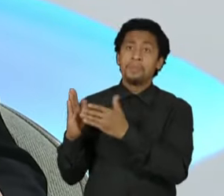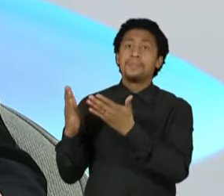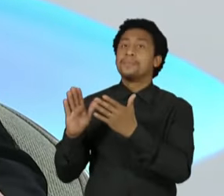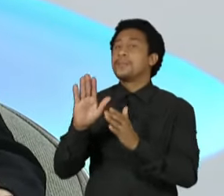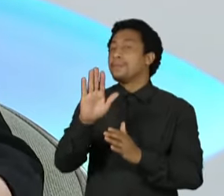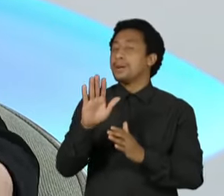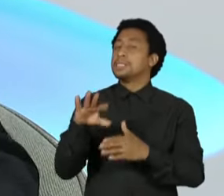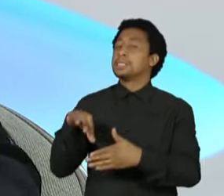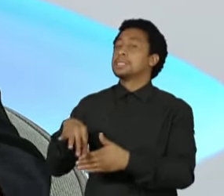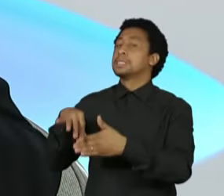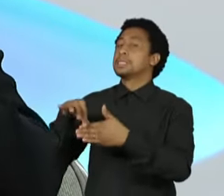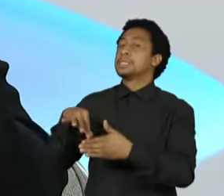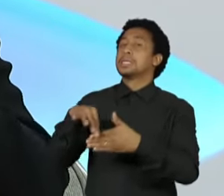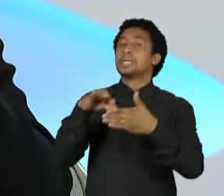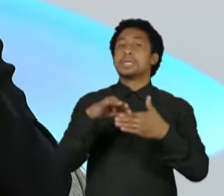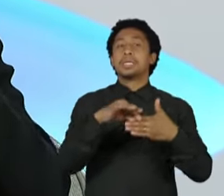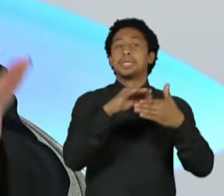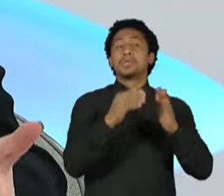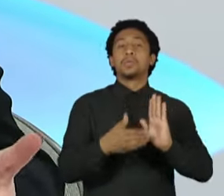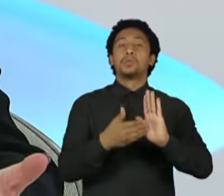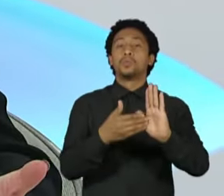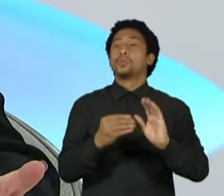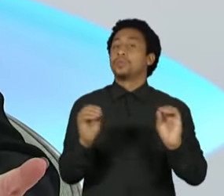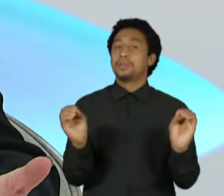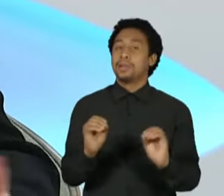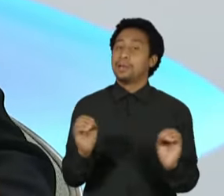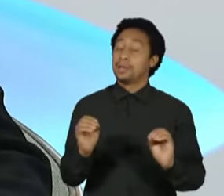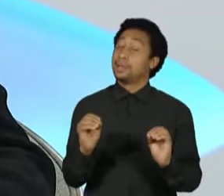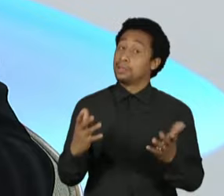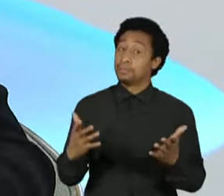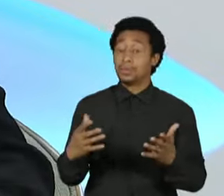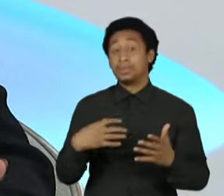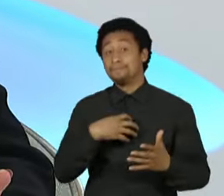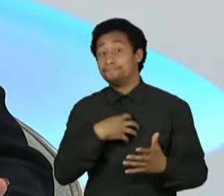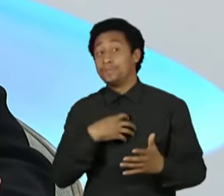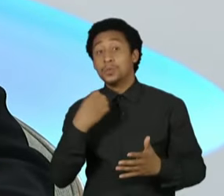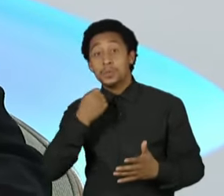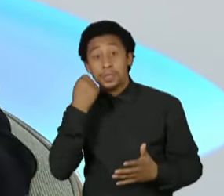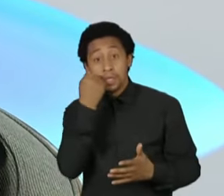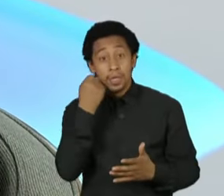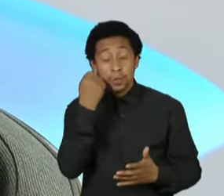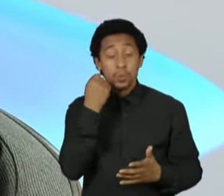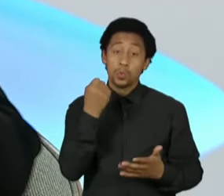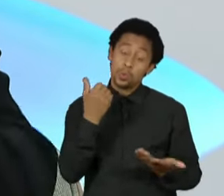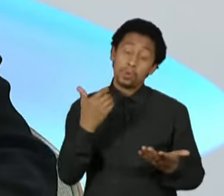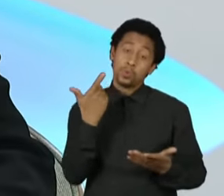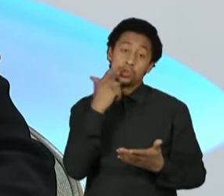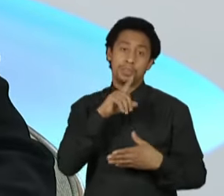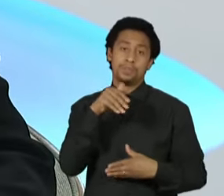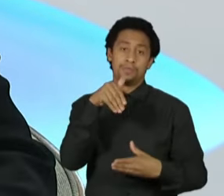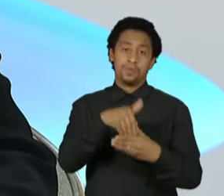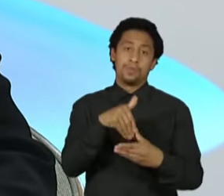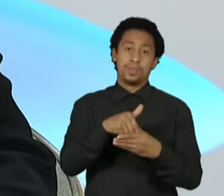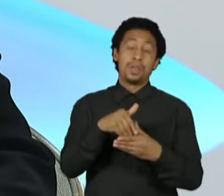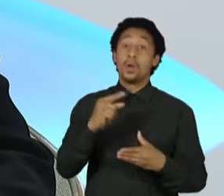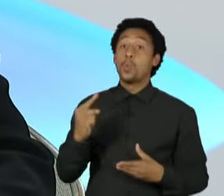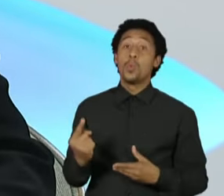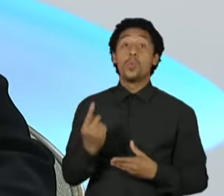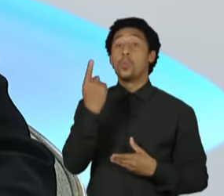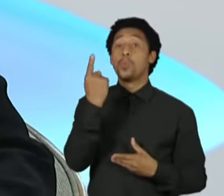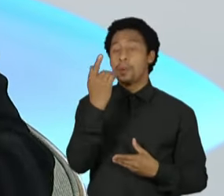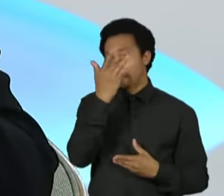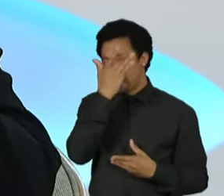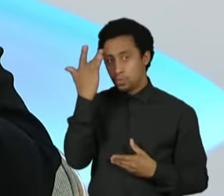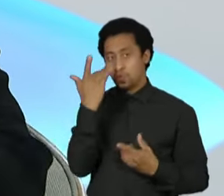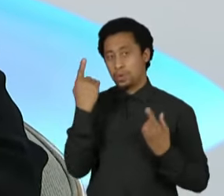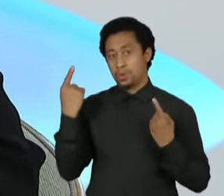destacou o que precisava ser destacado para dar conforto para os senadores votar. Tanto que foi praticamente por unanimidade, só teve um voto contra. O problema